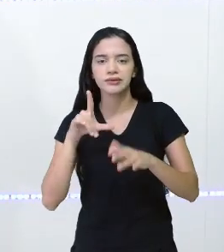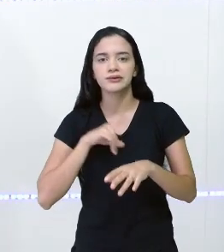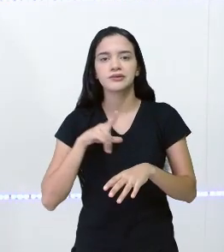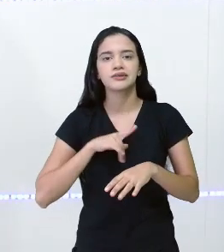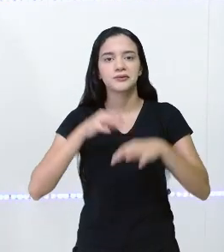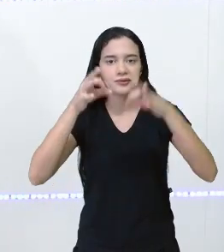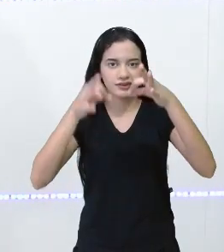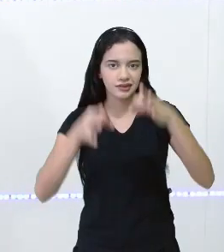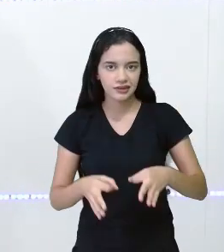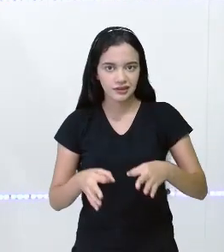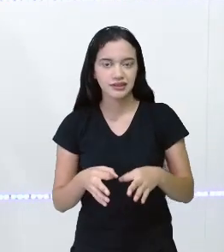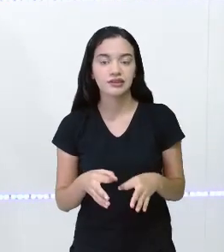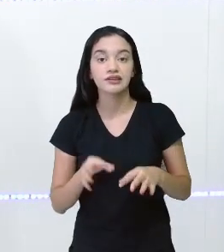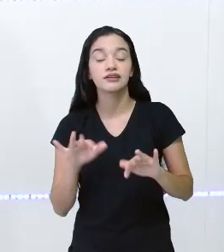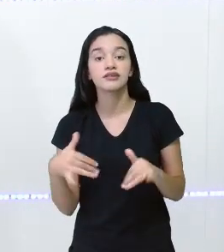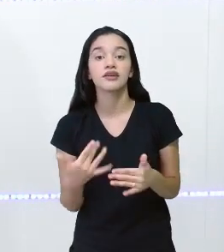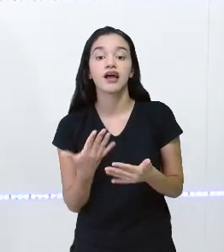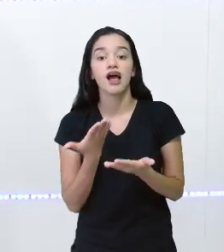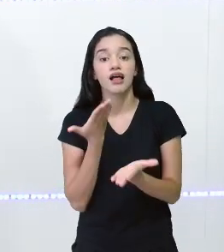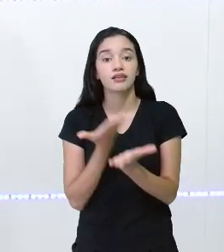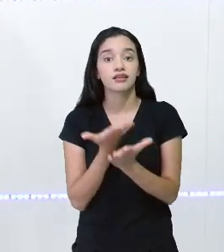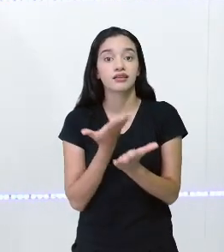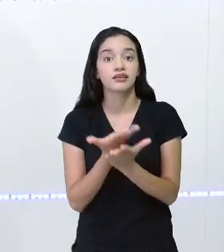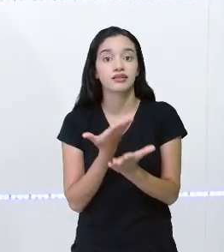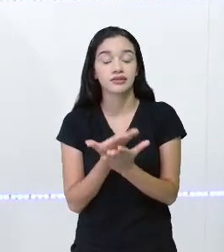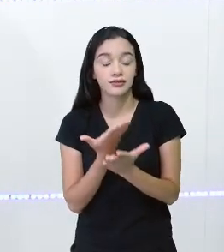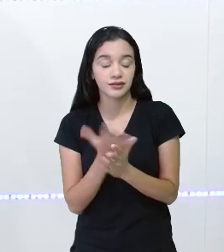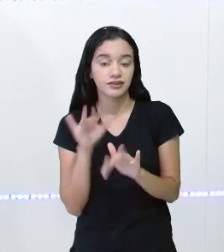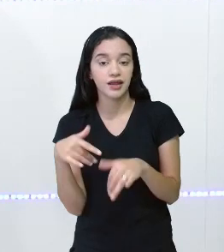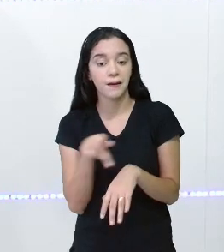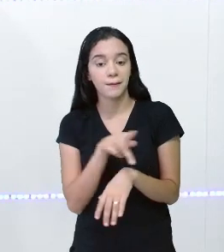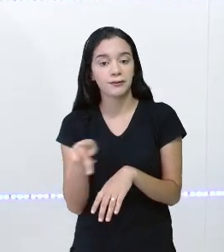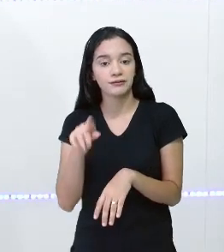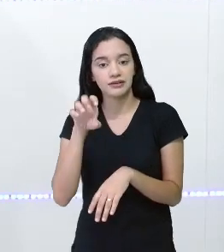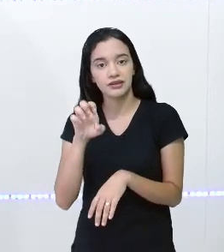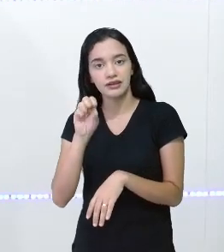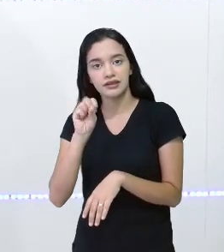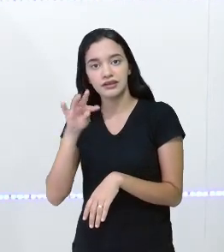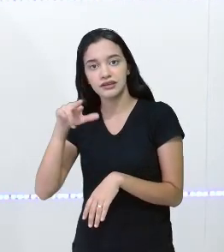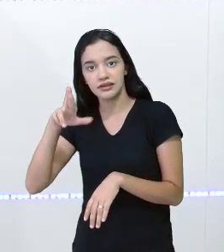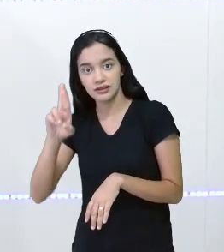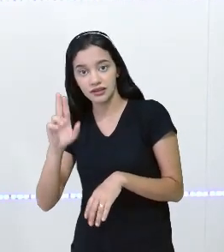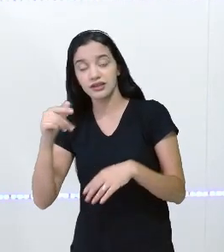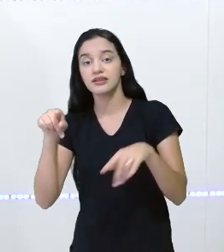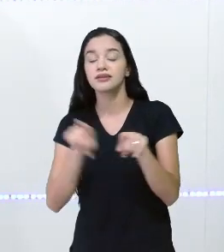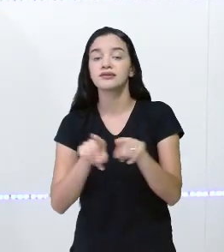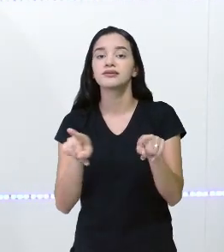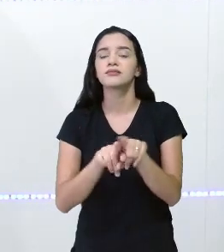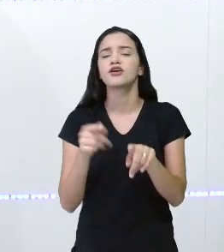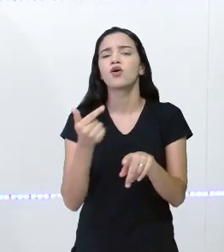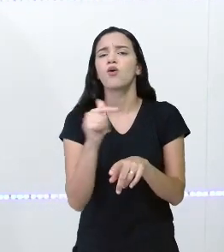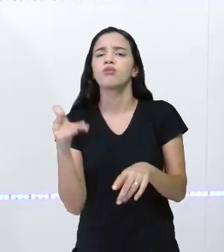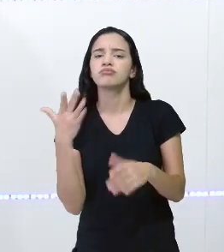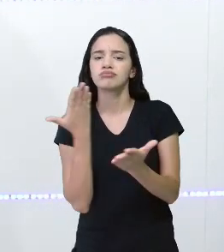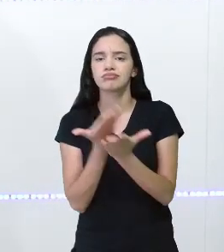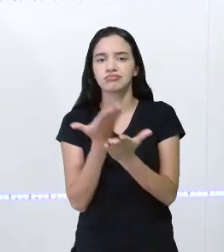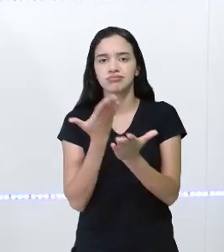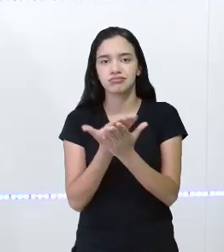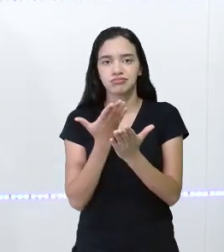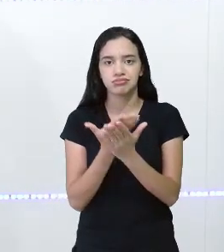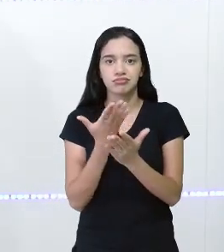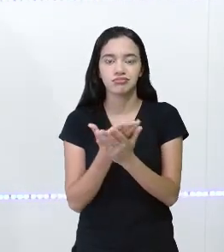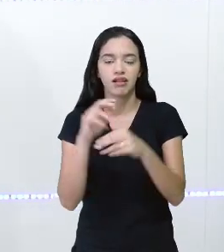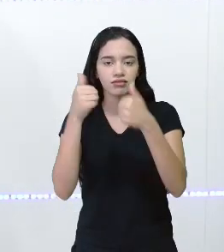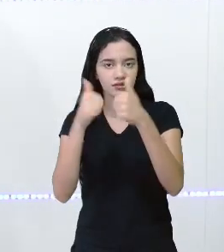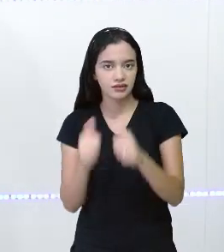certeza que sim, porque já foi falada nas aulas de língua portuguesa da professora Sté e também em outras aulas de artes anterior.